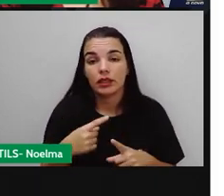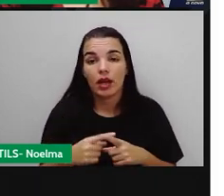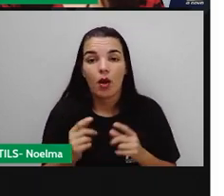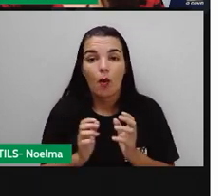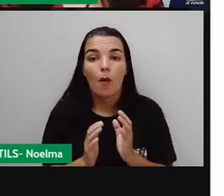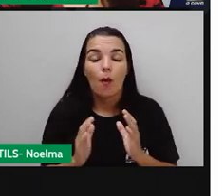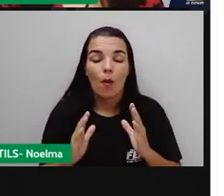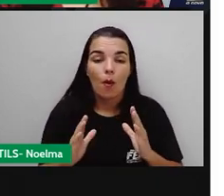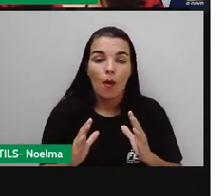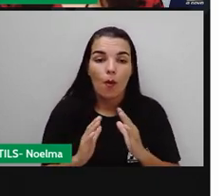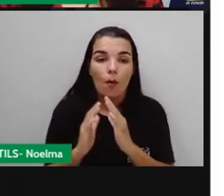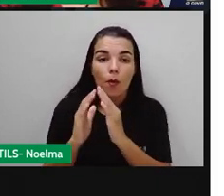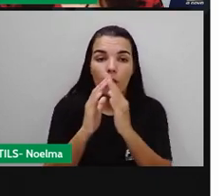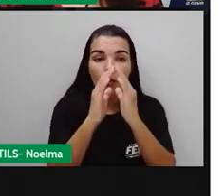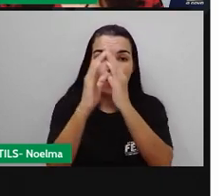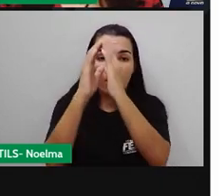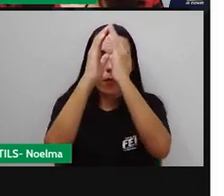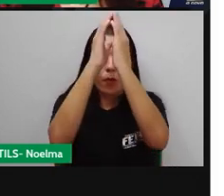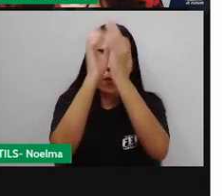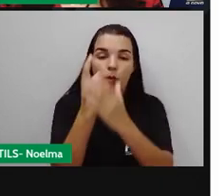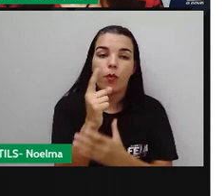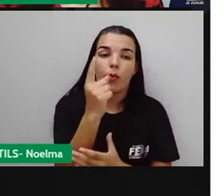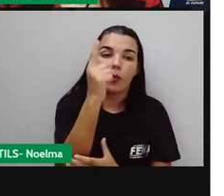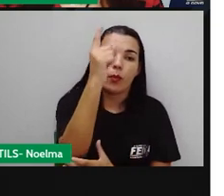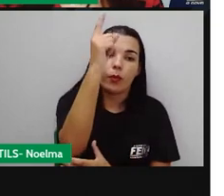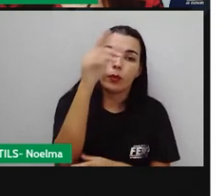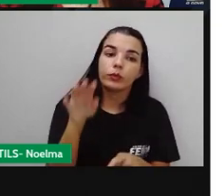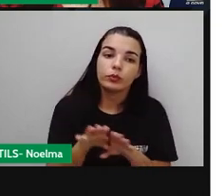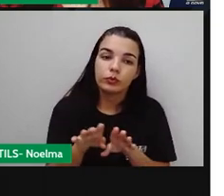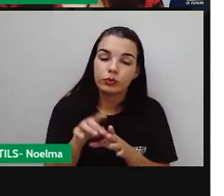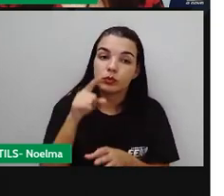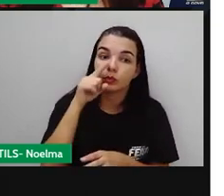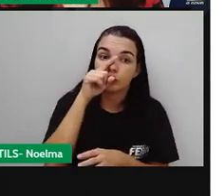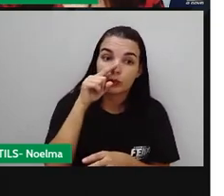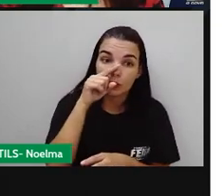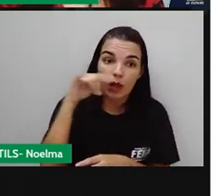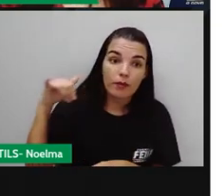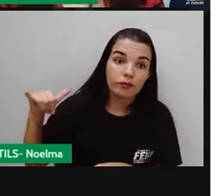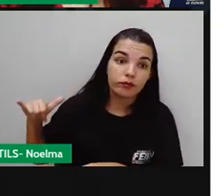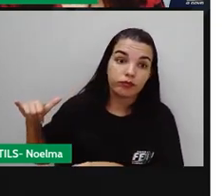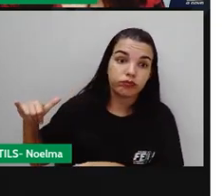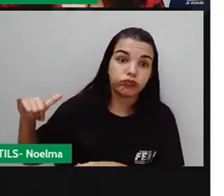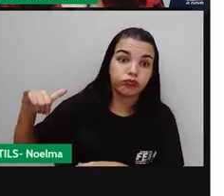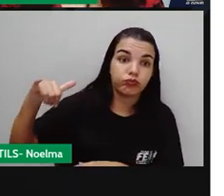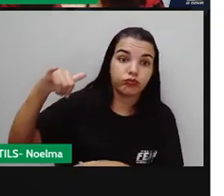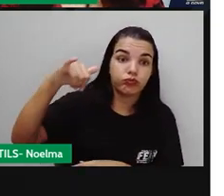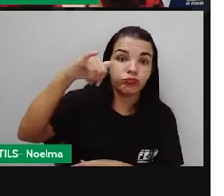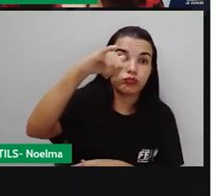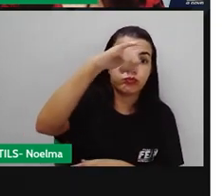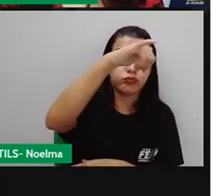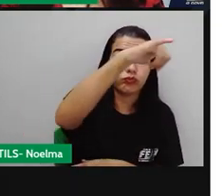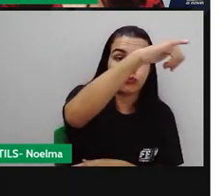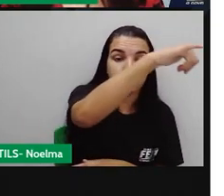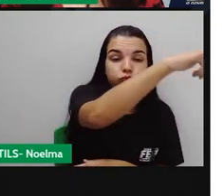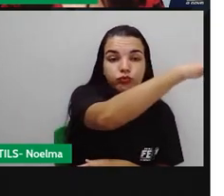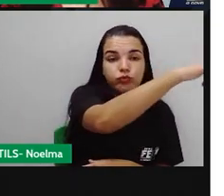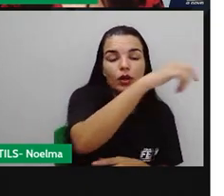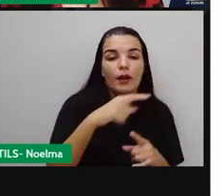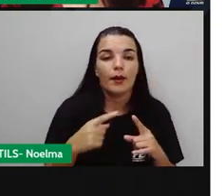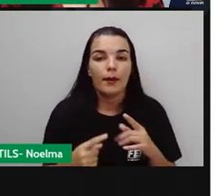ainda oferecer sérios riscos à aviação, principalmente às pequenas